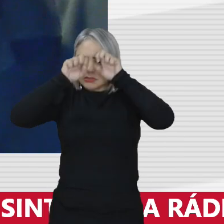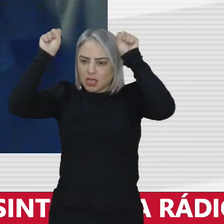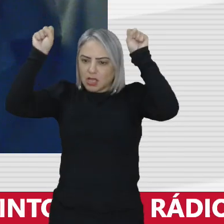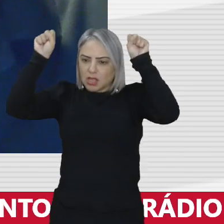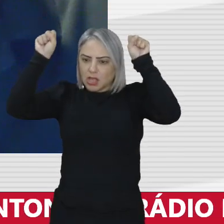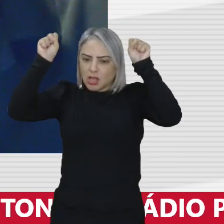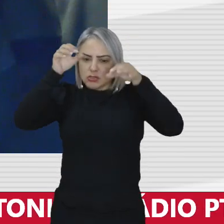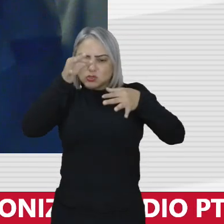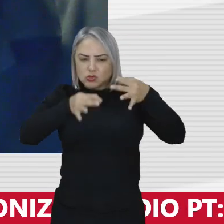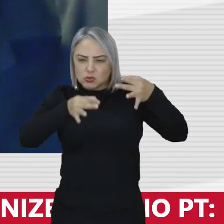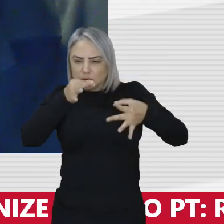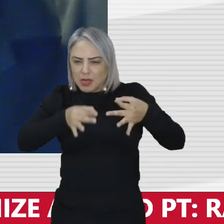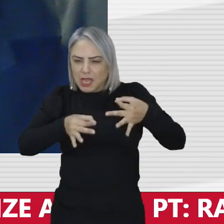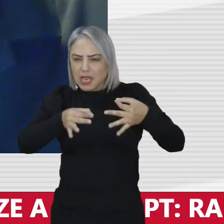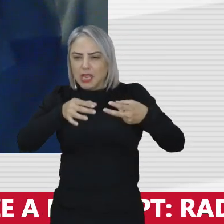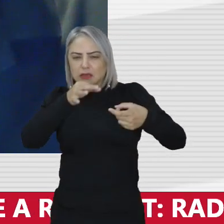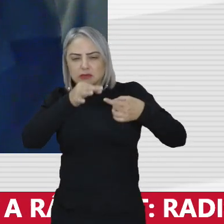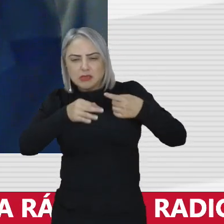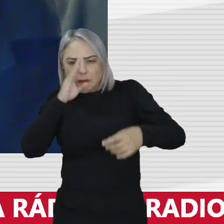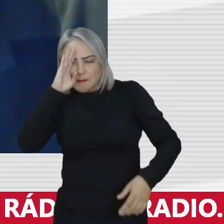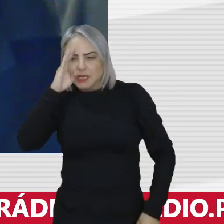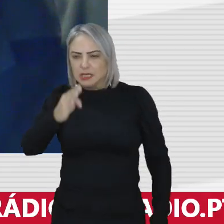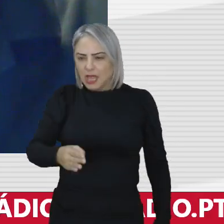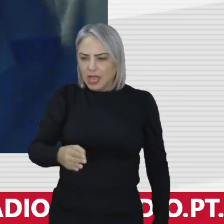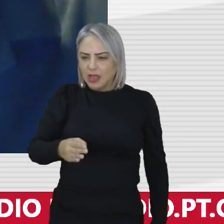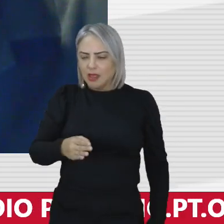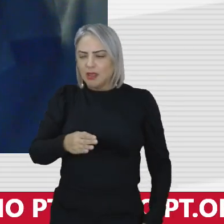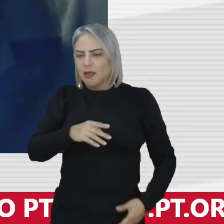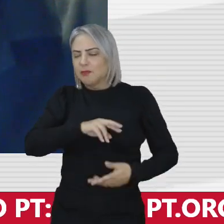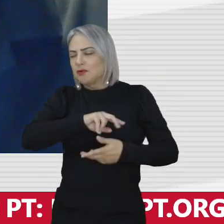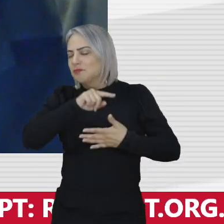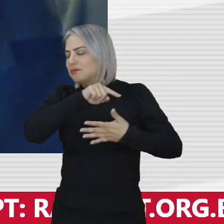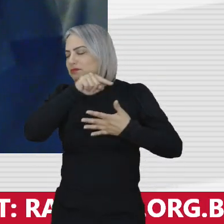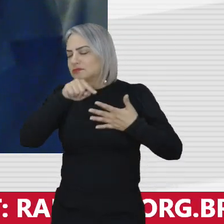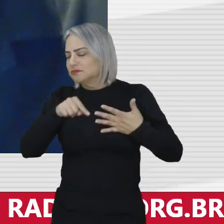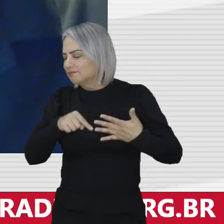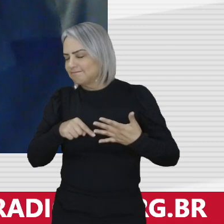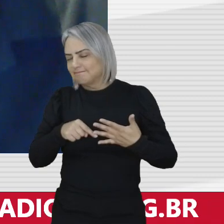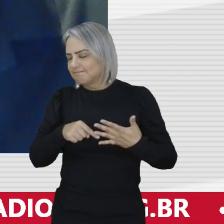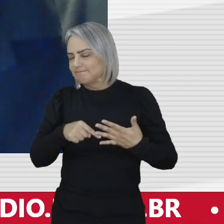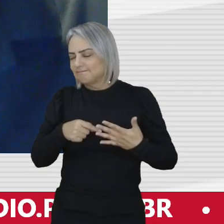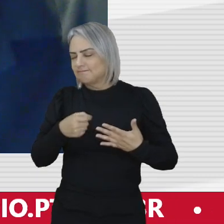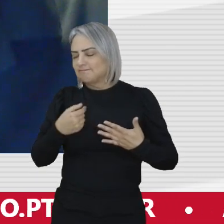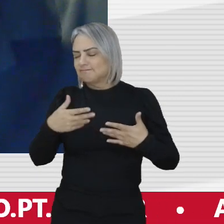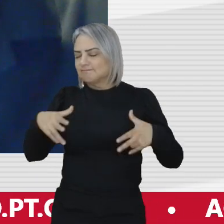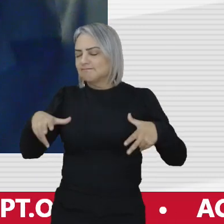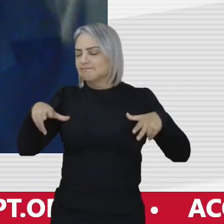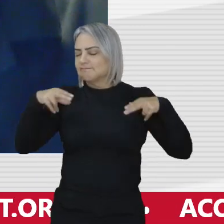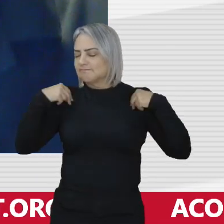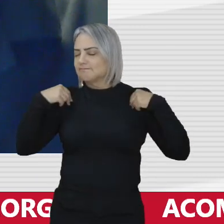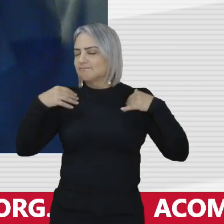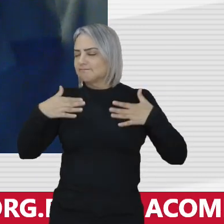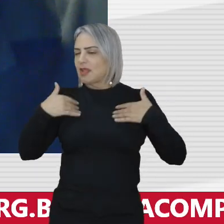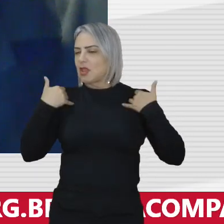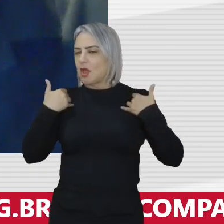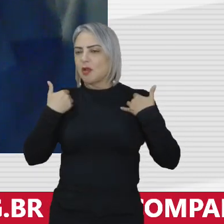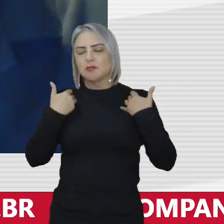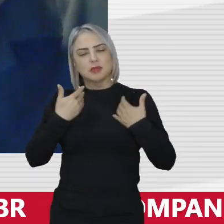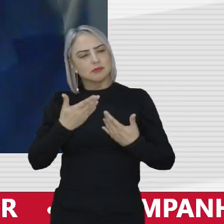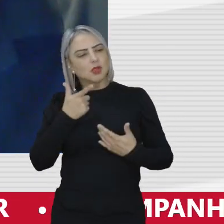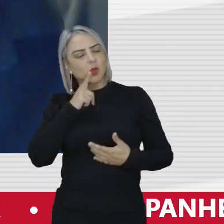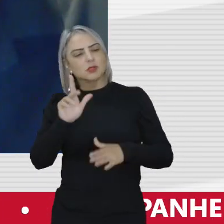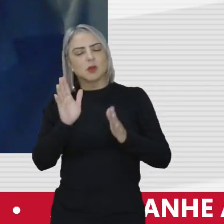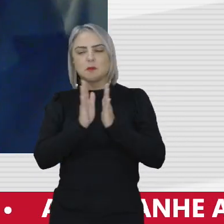do Judiciário um pedaço da Justiça Militar por razões que absolutamente nobres e o senhor conseguiu parabéns